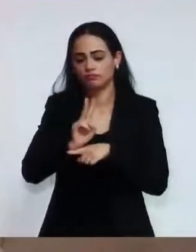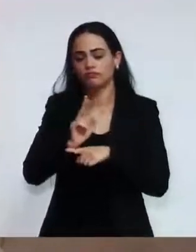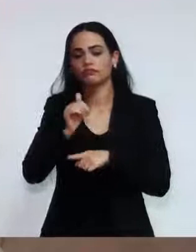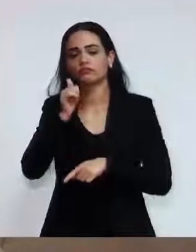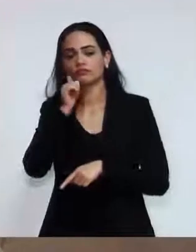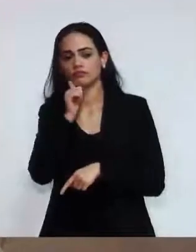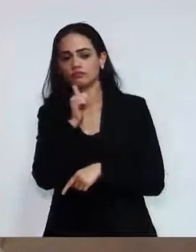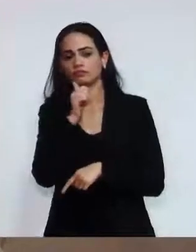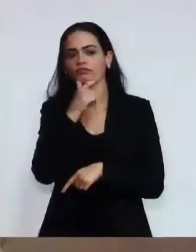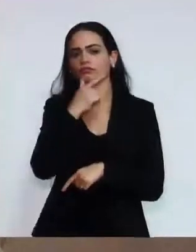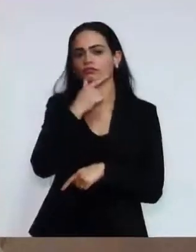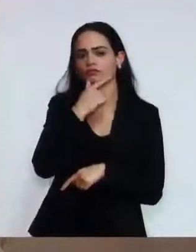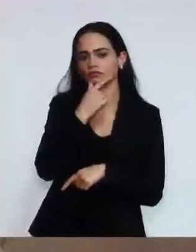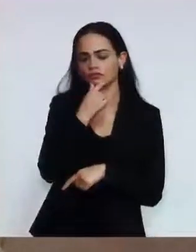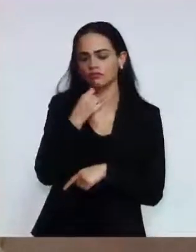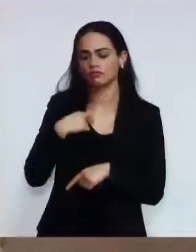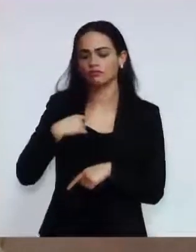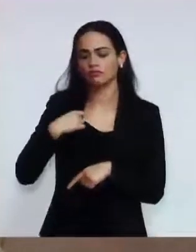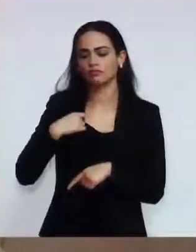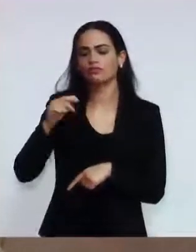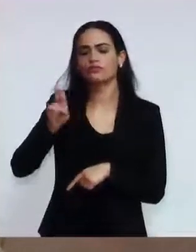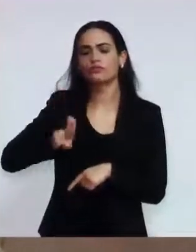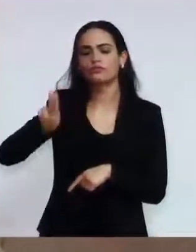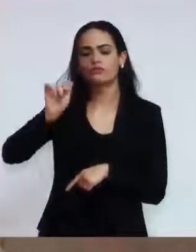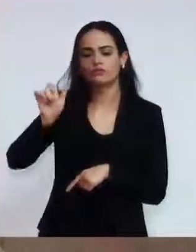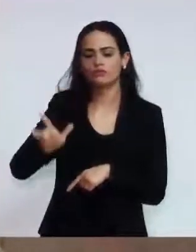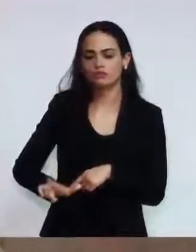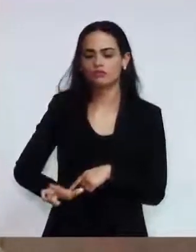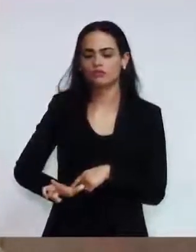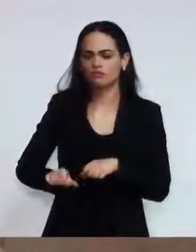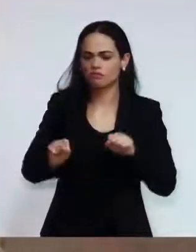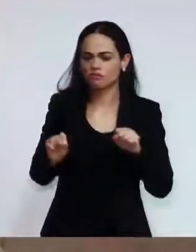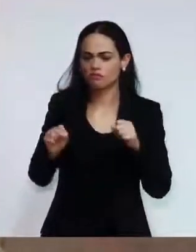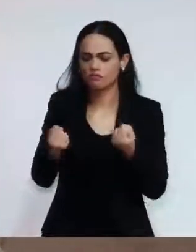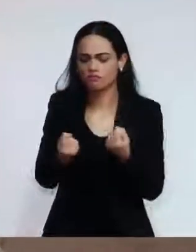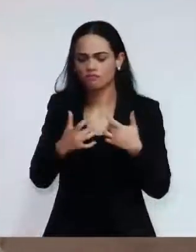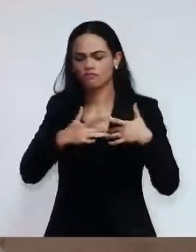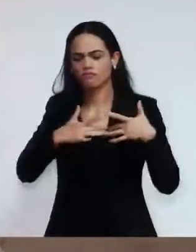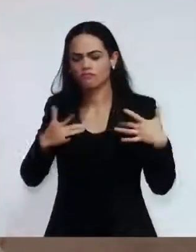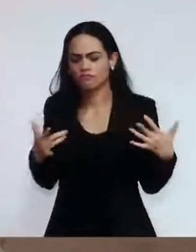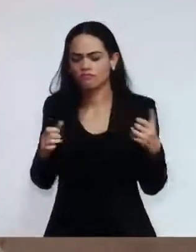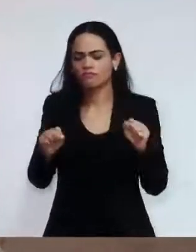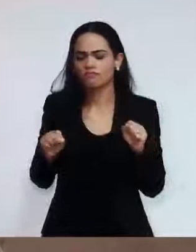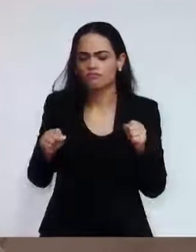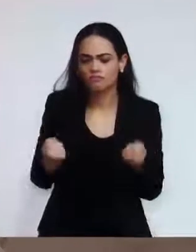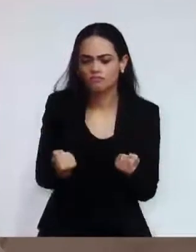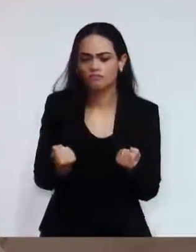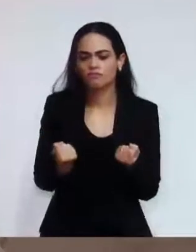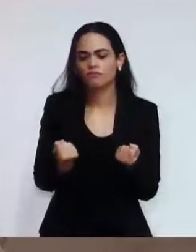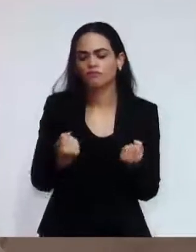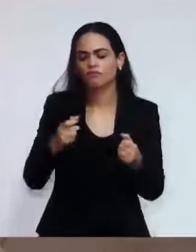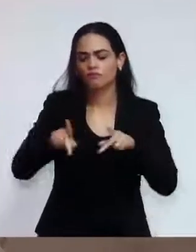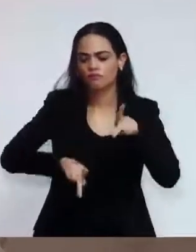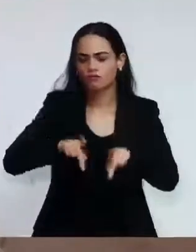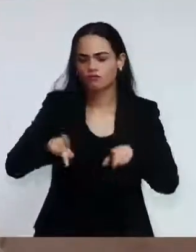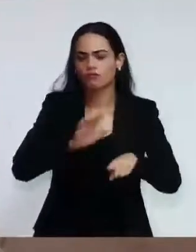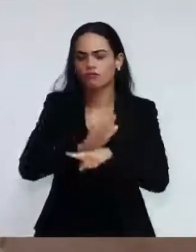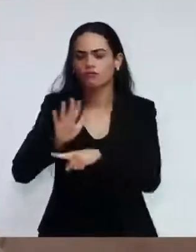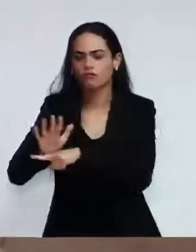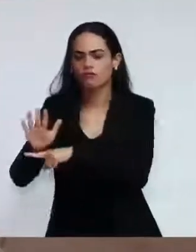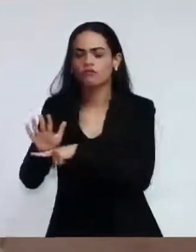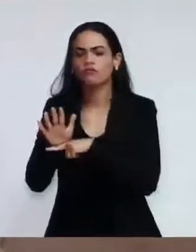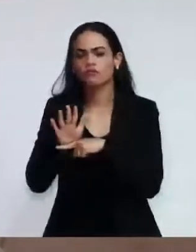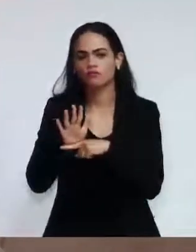mulheres que dão a sua vida para fazer o melhor e para defender a população. Está aqui